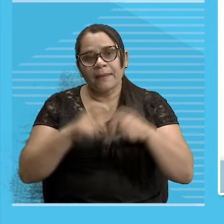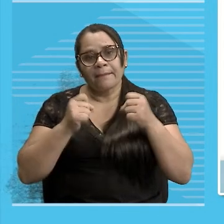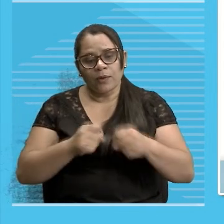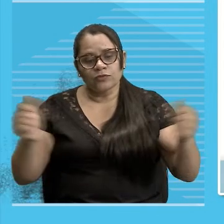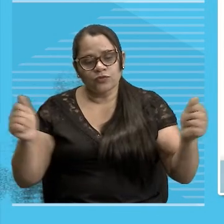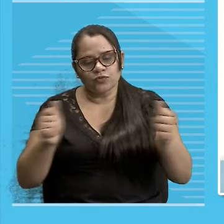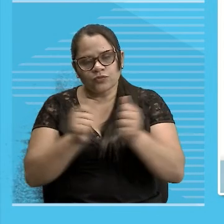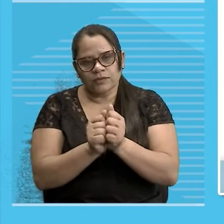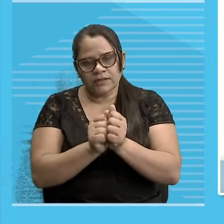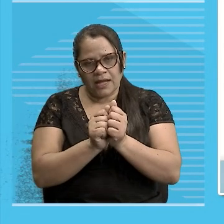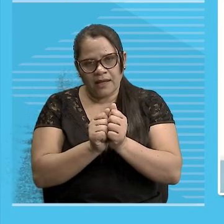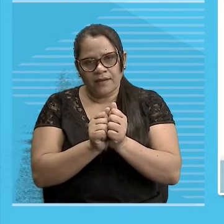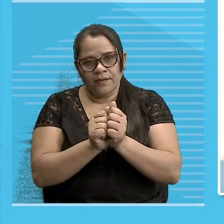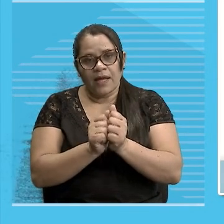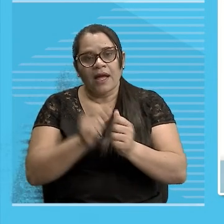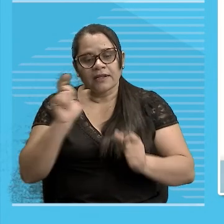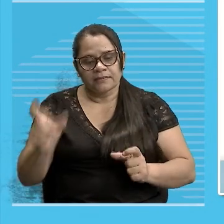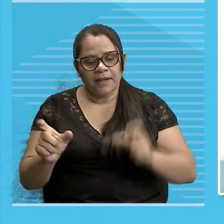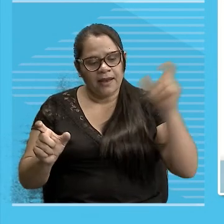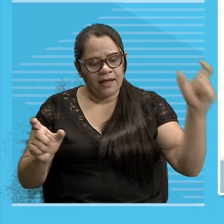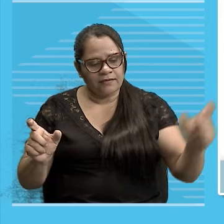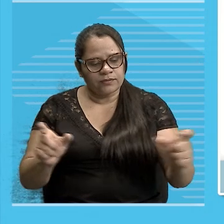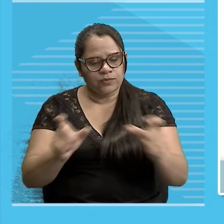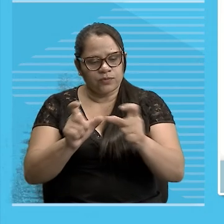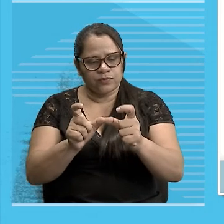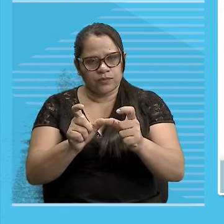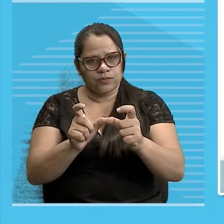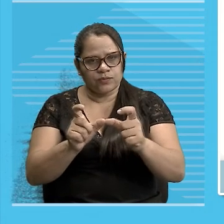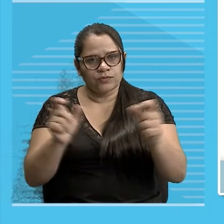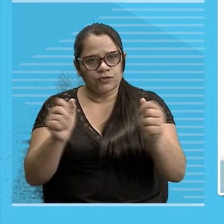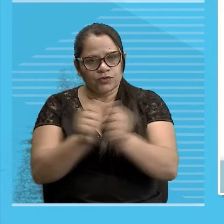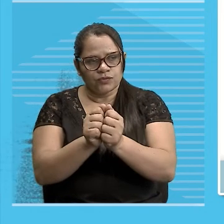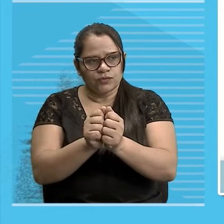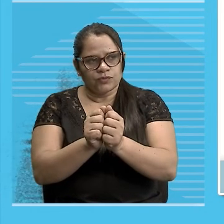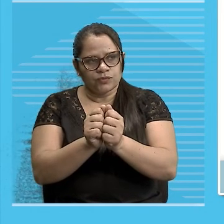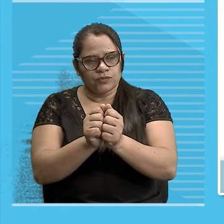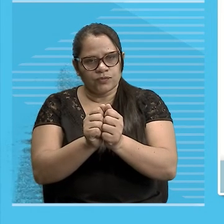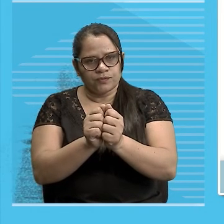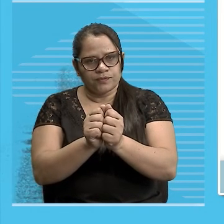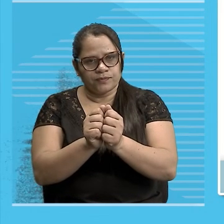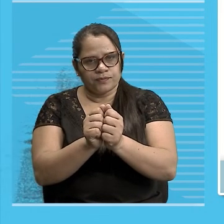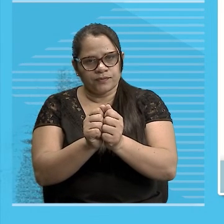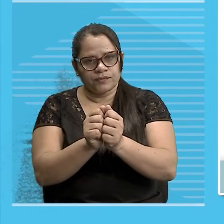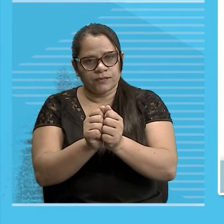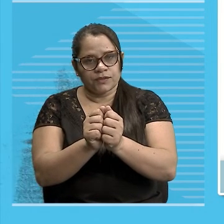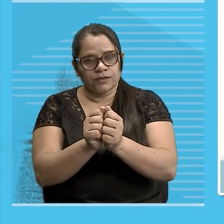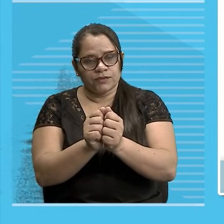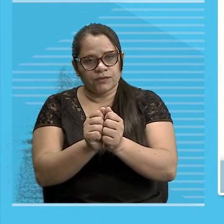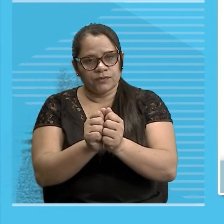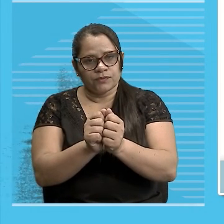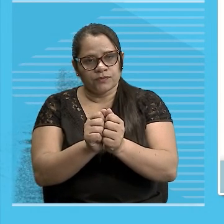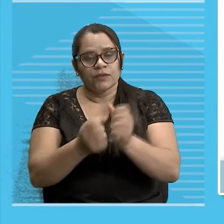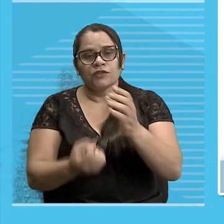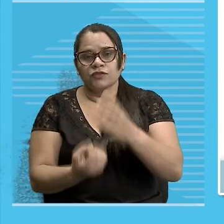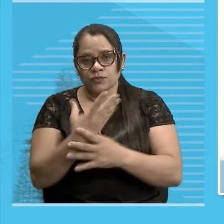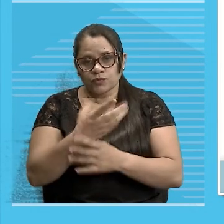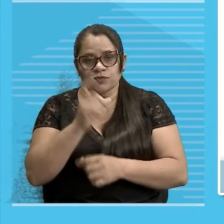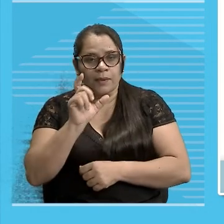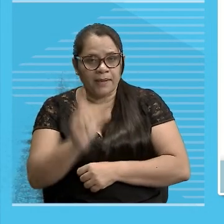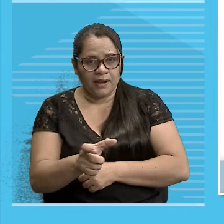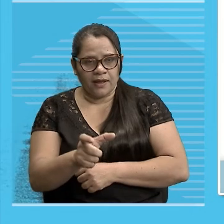eu junto Homem Com lobo Eu vou ter Lobisomem Olha aí Ó o bicho Uma olhada Ah Maria